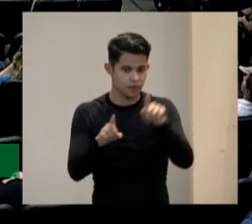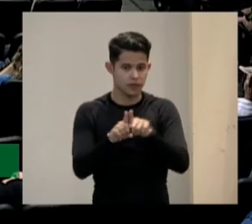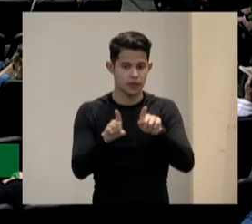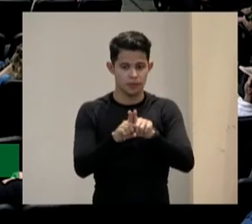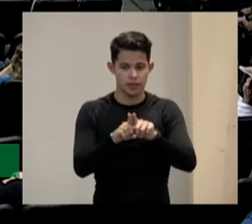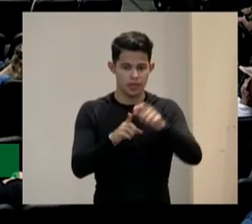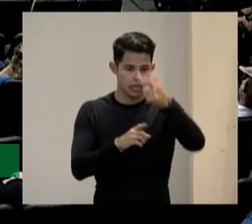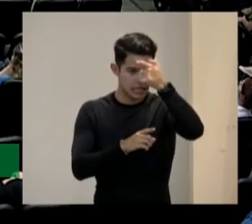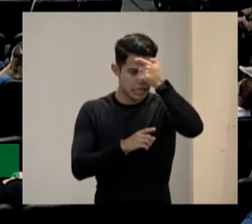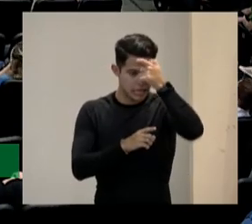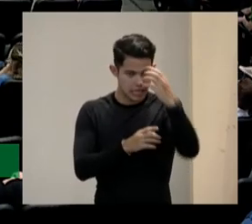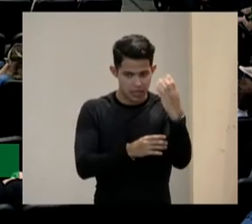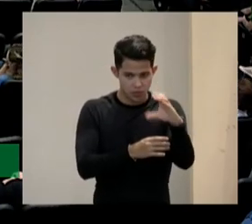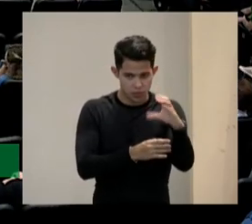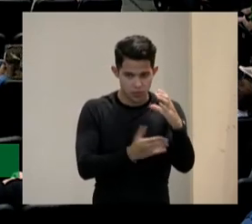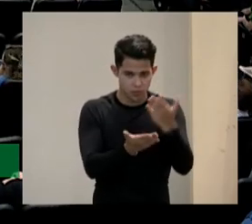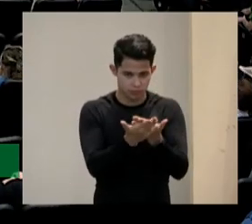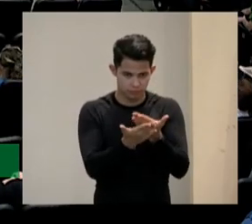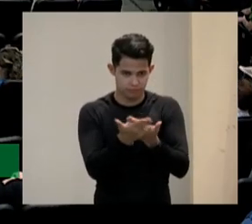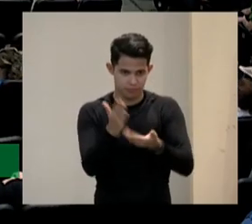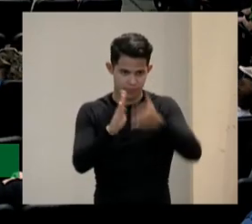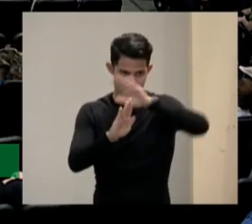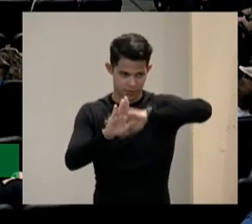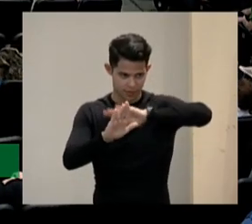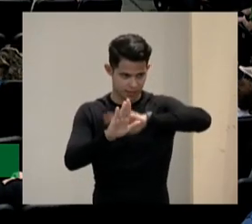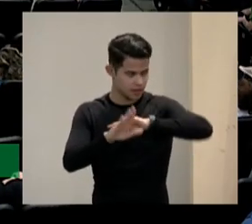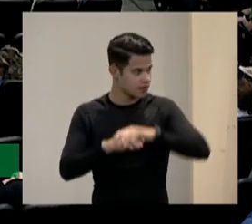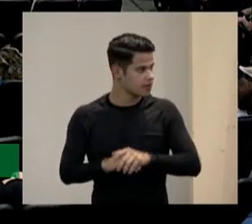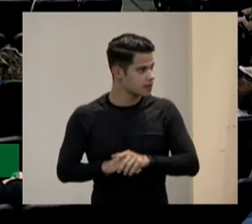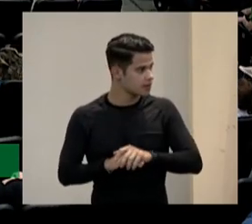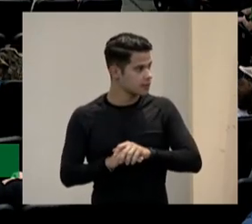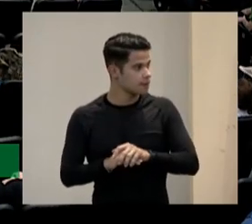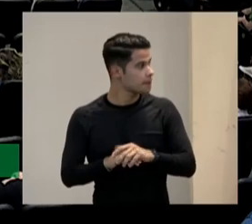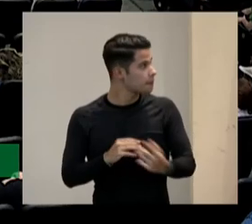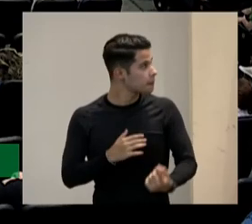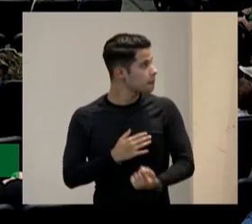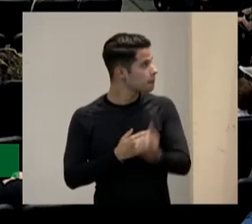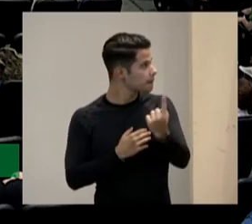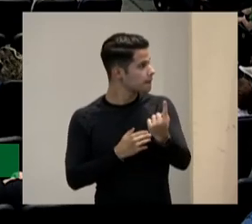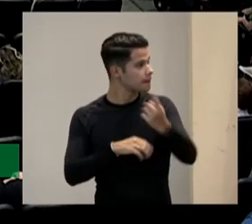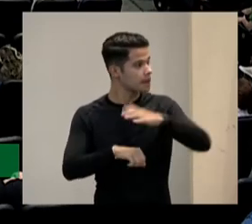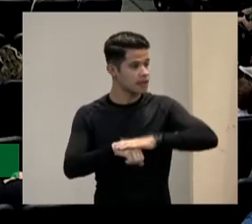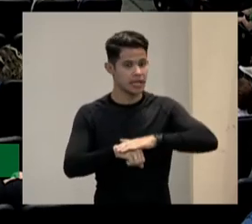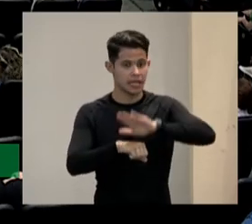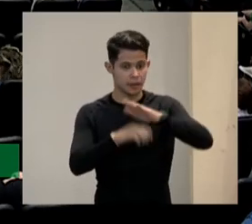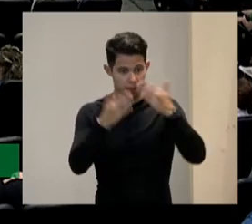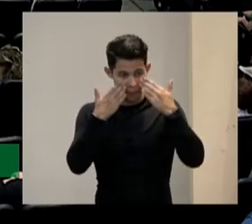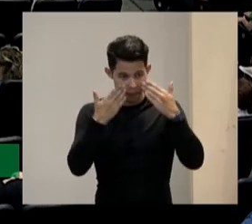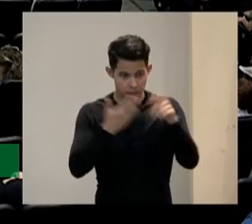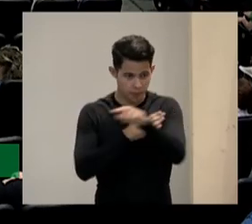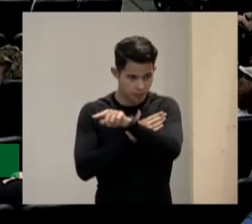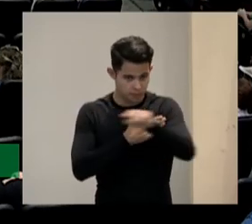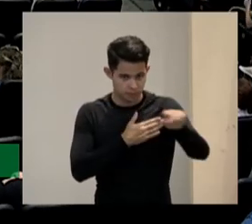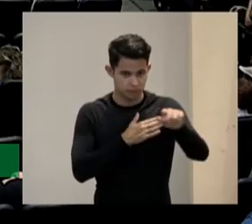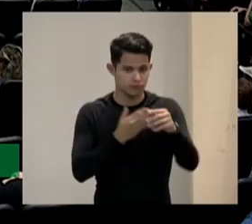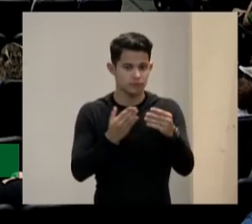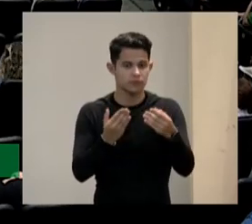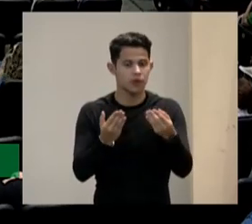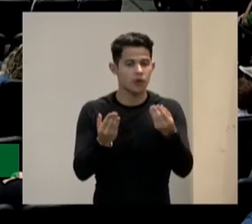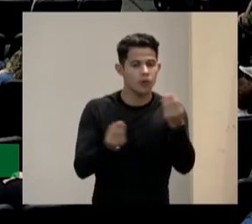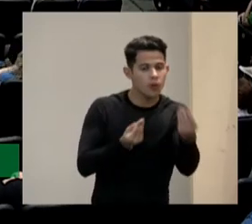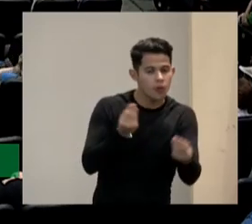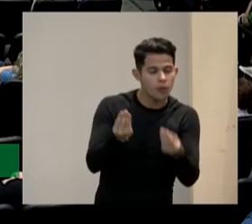neurociências estão por trás e uma das que mais eu quero resaltar é porque a